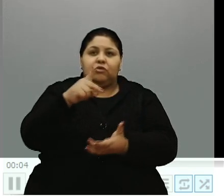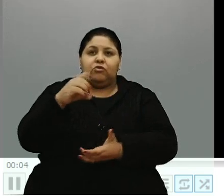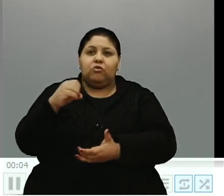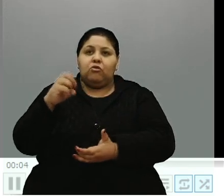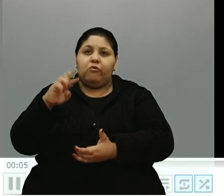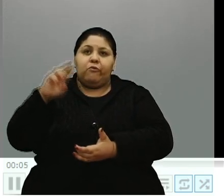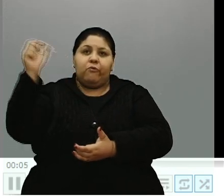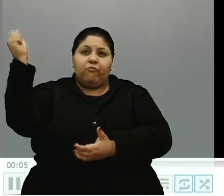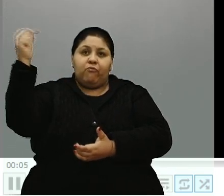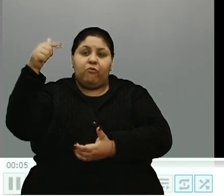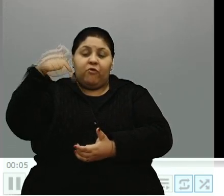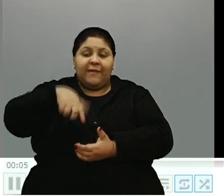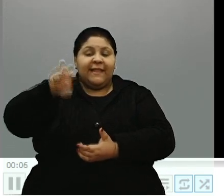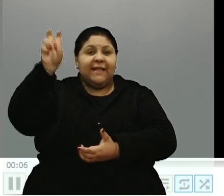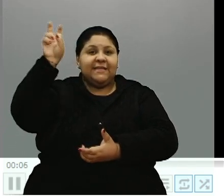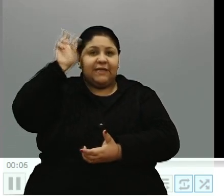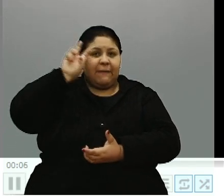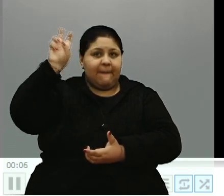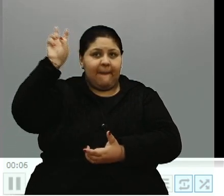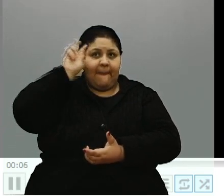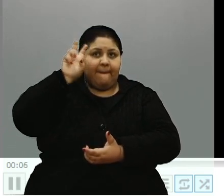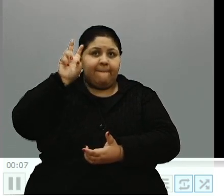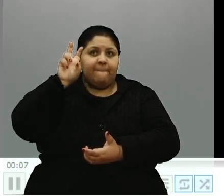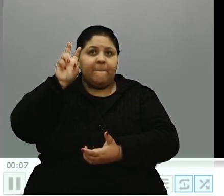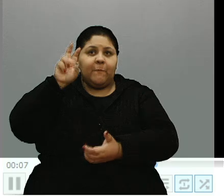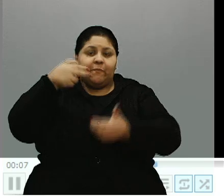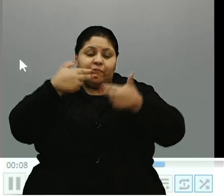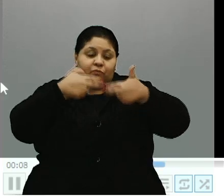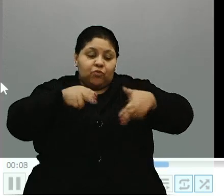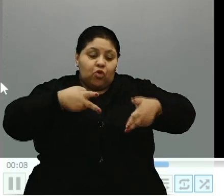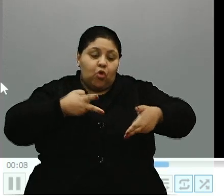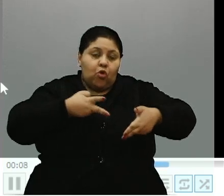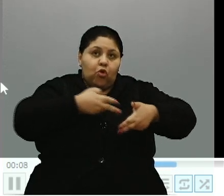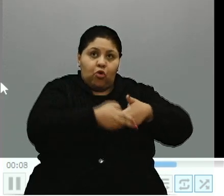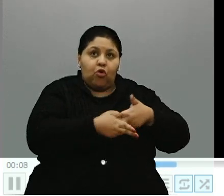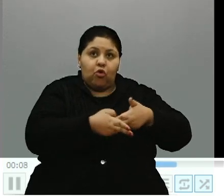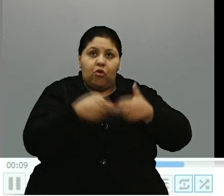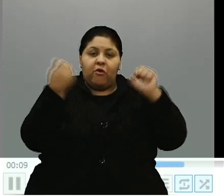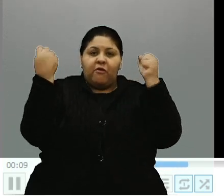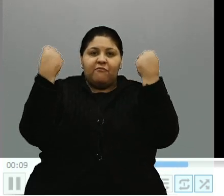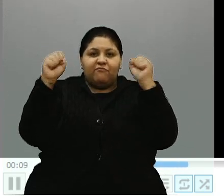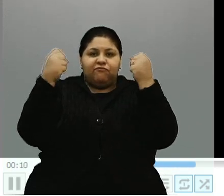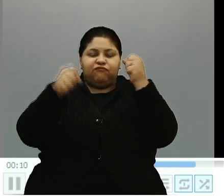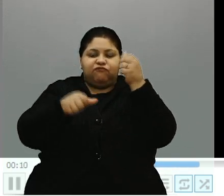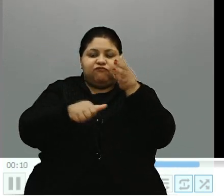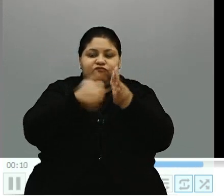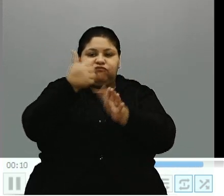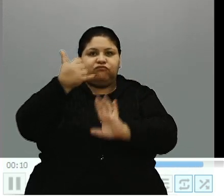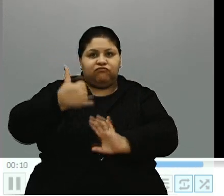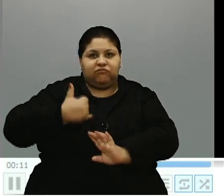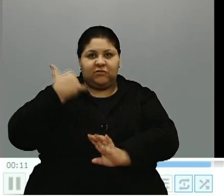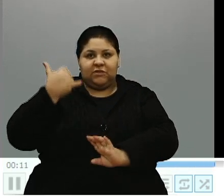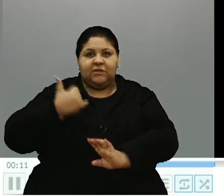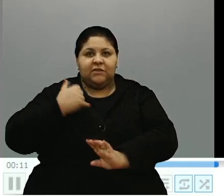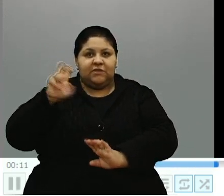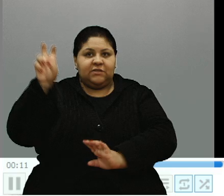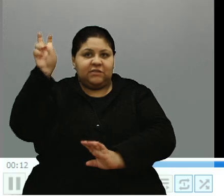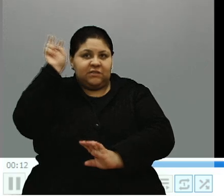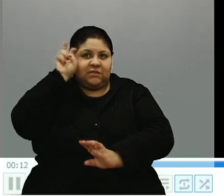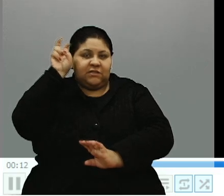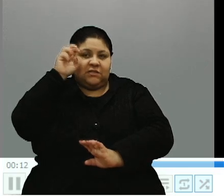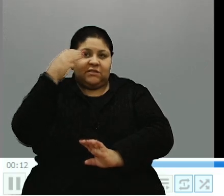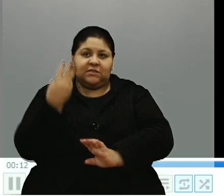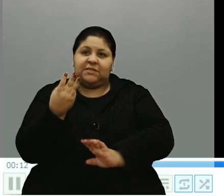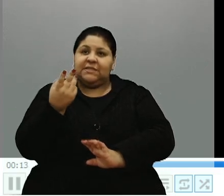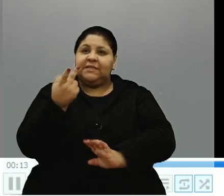onde nesta quinta-feira estaremos inaugurando a Academia da Melhor Idade. Quinta-feira, às 3 da